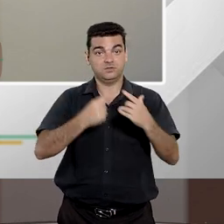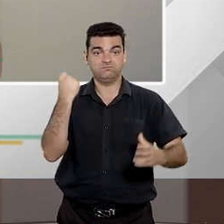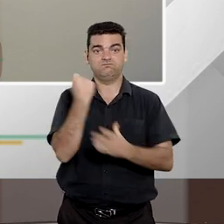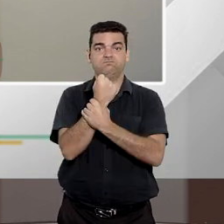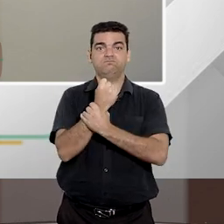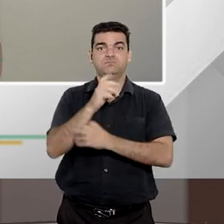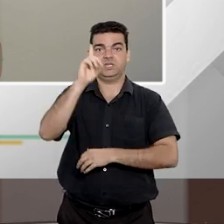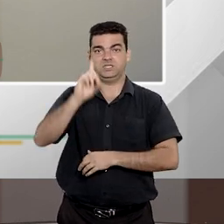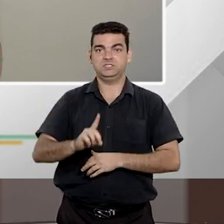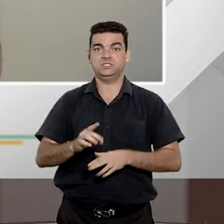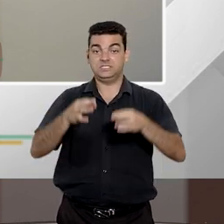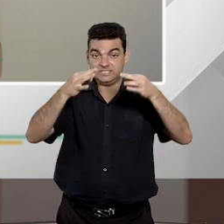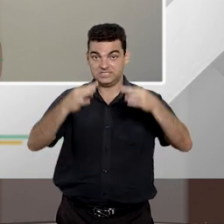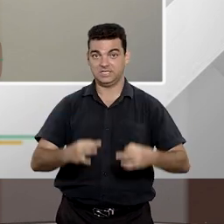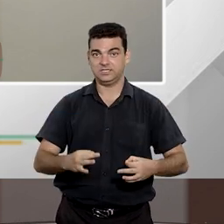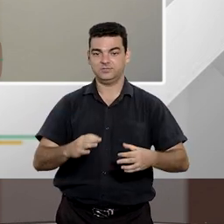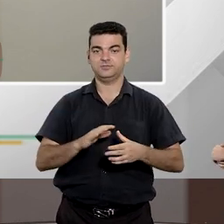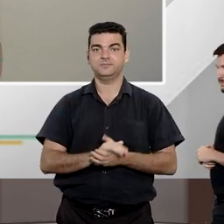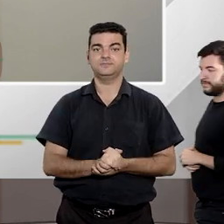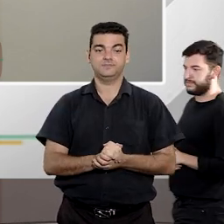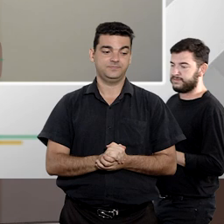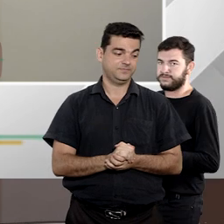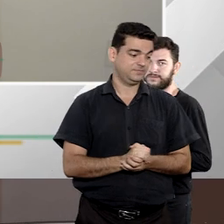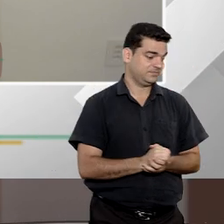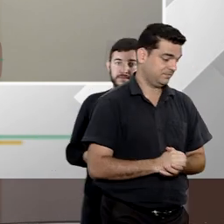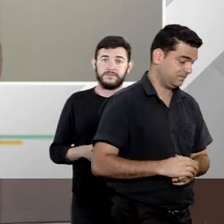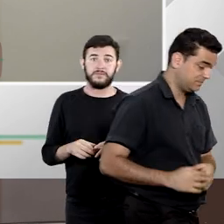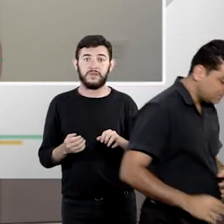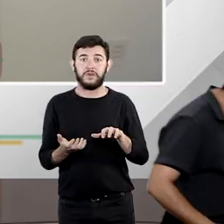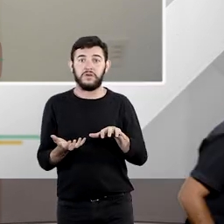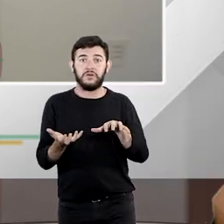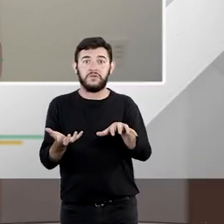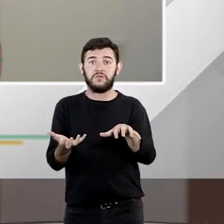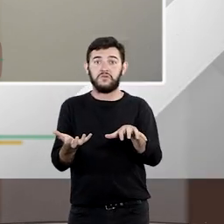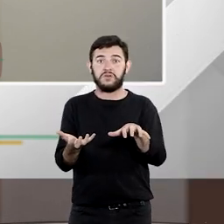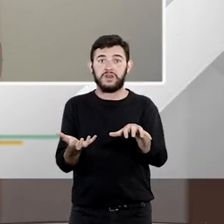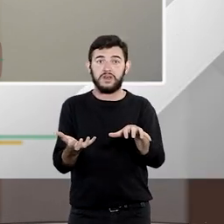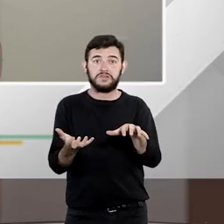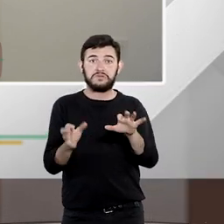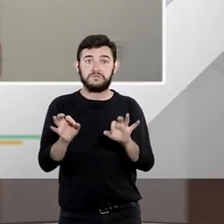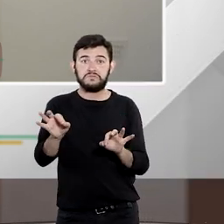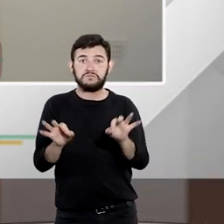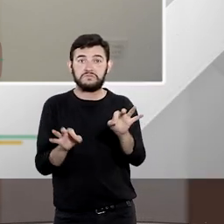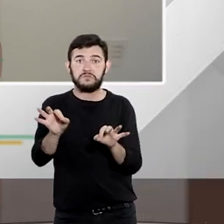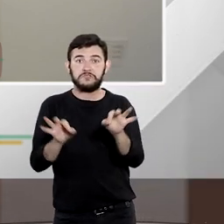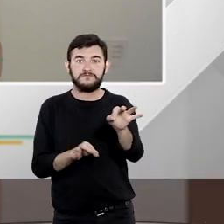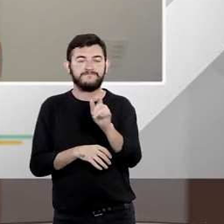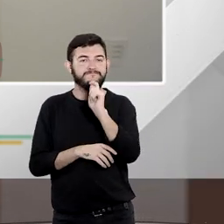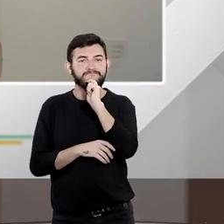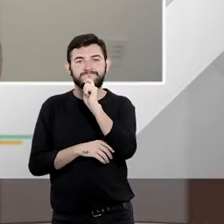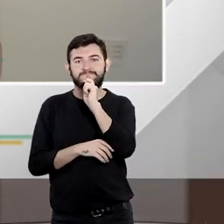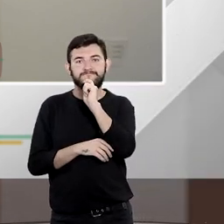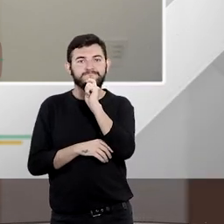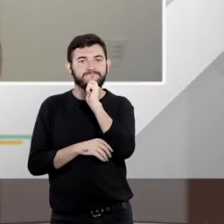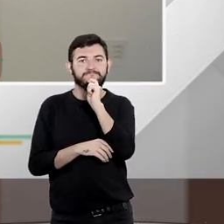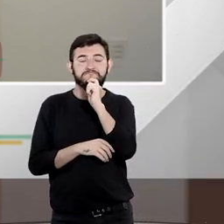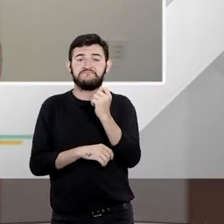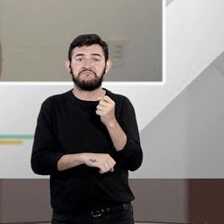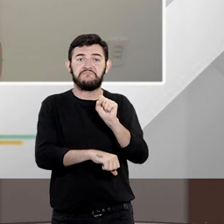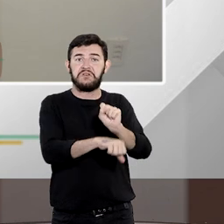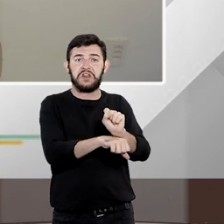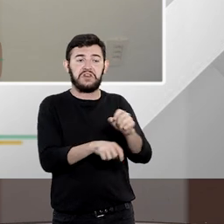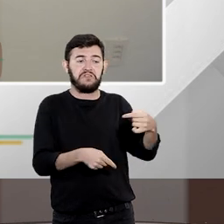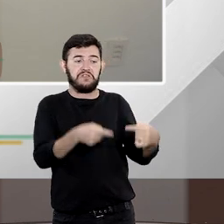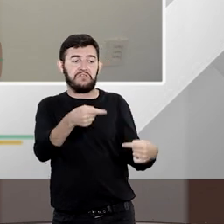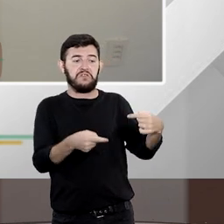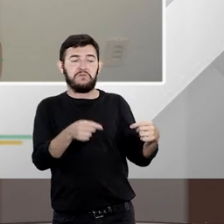desse direito venha mas o Congresso não o fez ainda está lá está paradinho ninguém entrou no assunto e as coisas